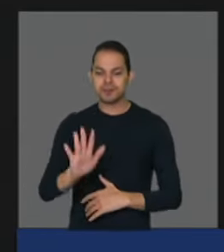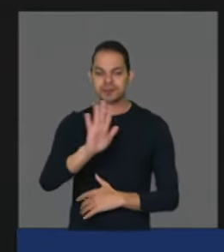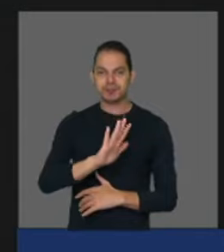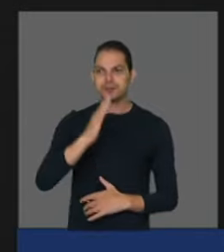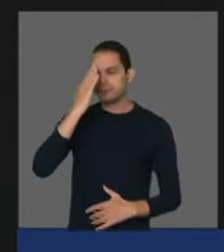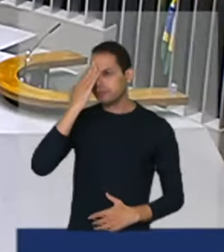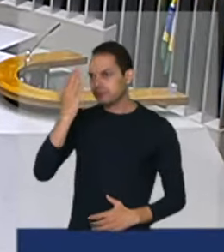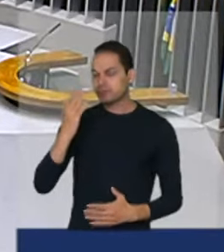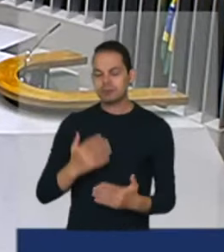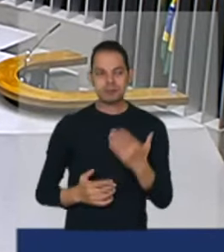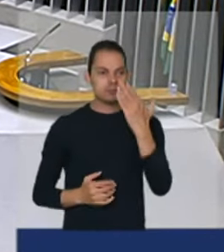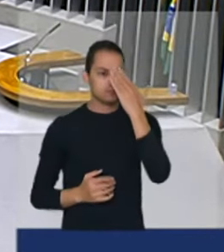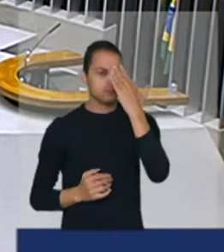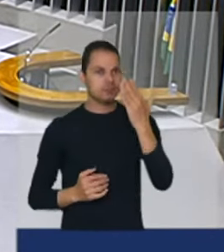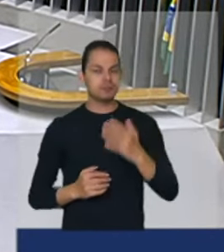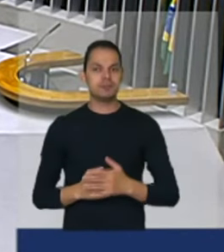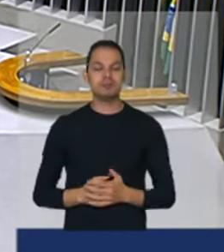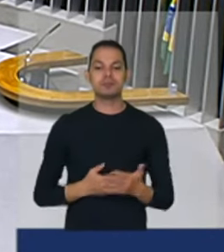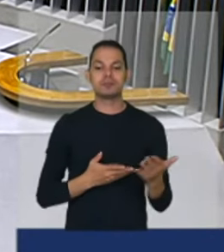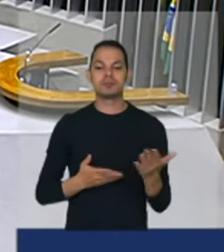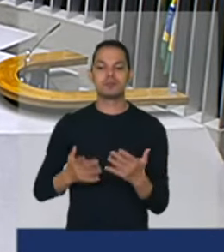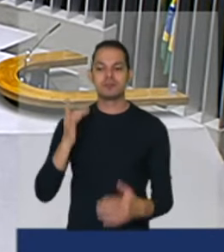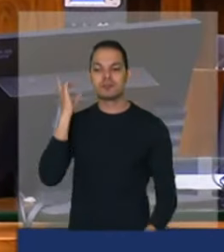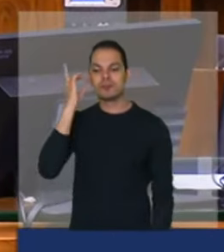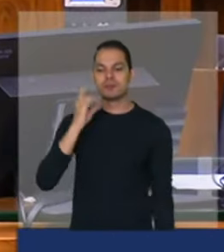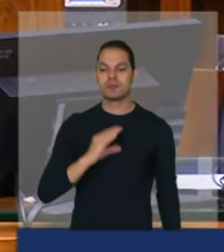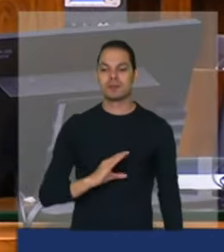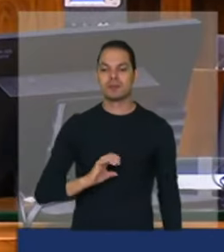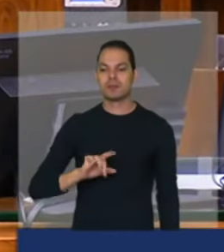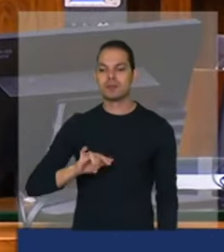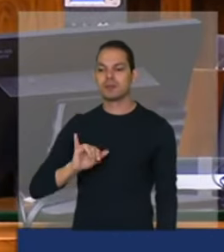deputado chamo o deputado Célio Moura